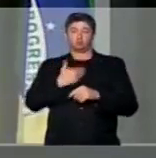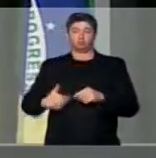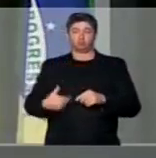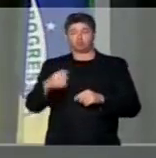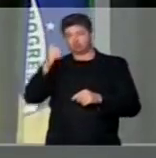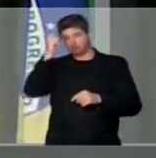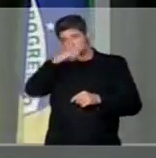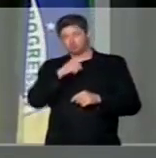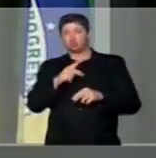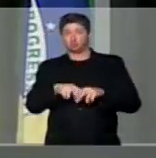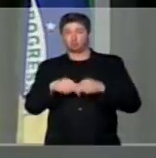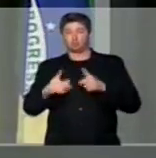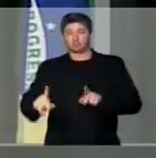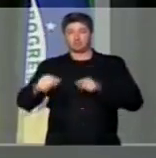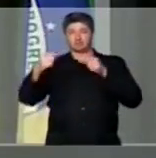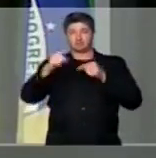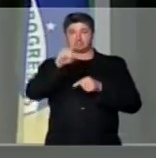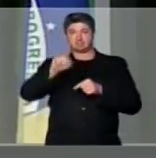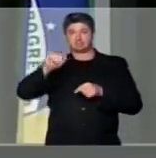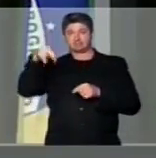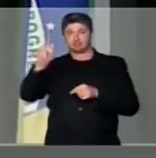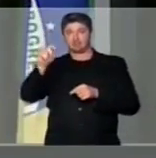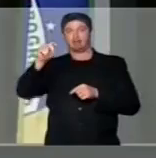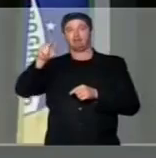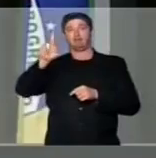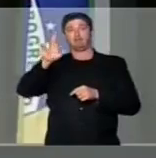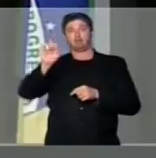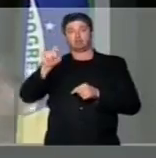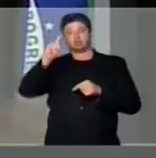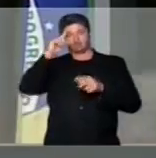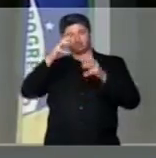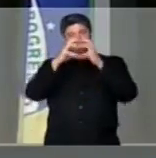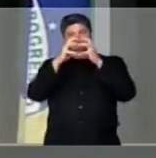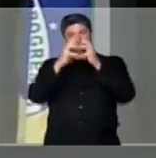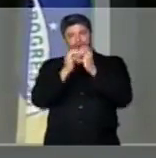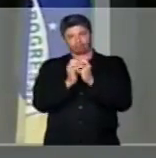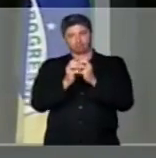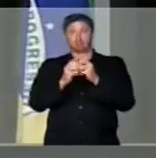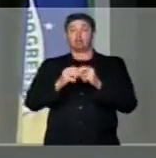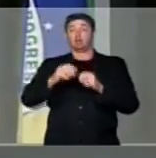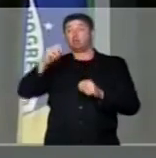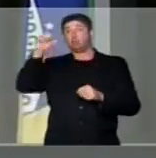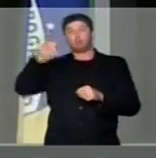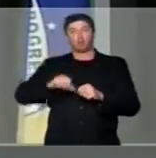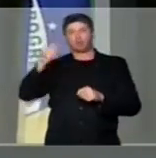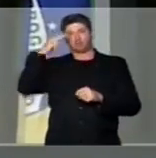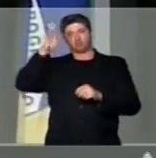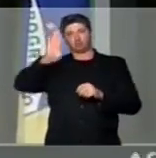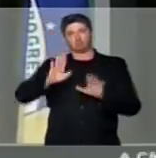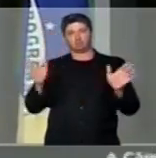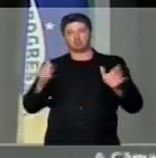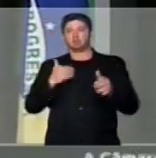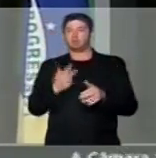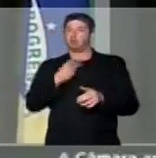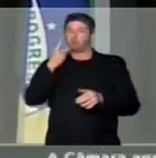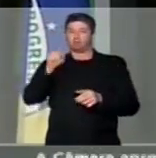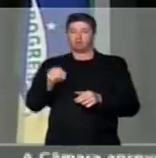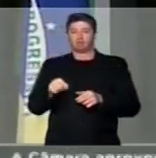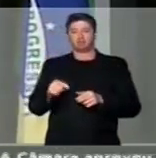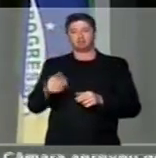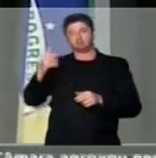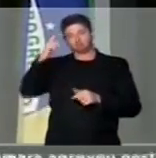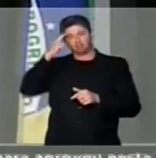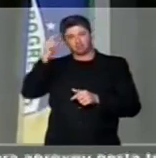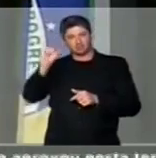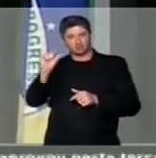com o desafio do Zika vírus e da microcefalia da história da saúde pública no país. Fica aqui uma reflexão para